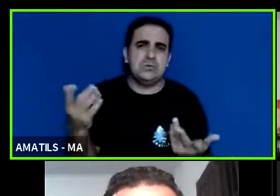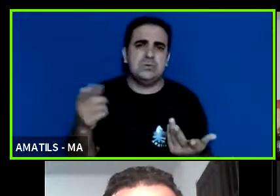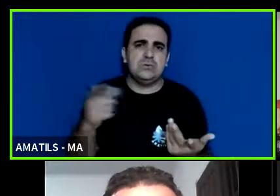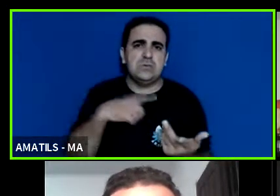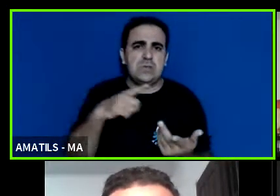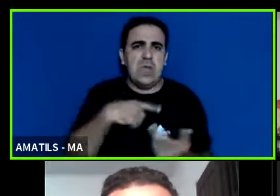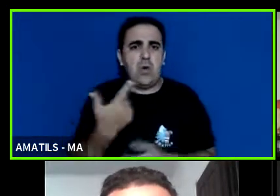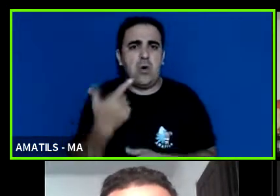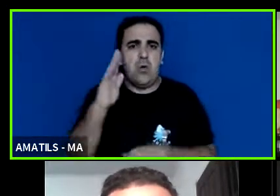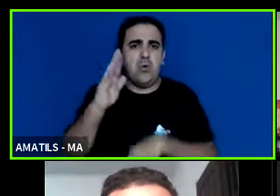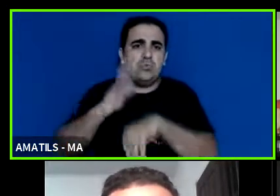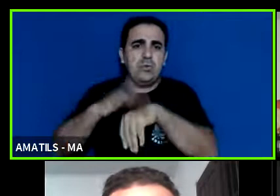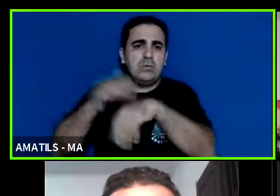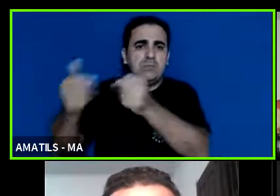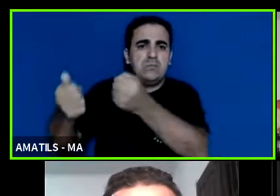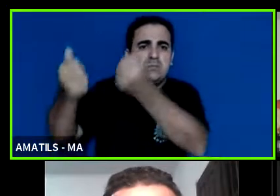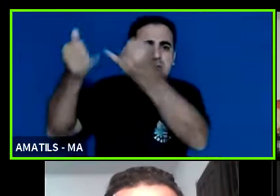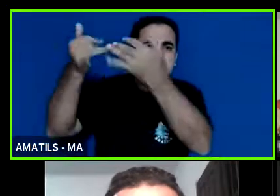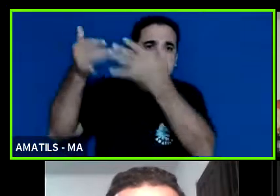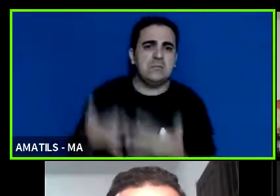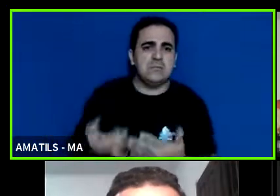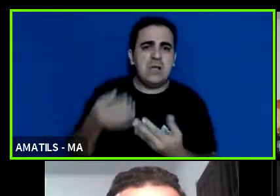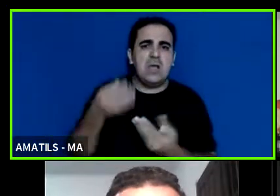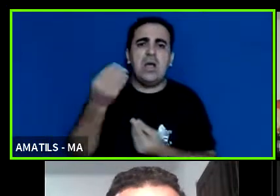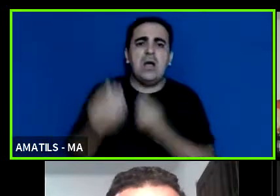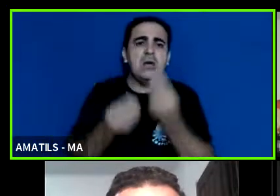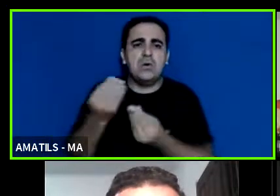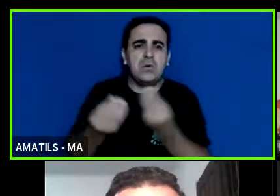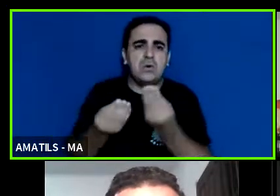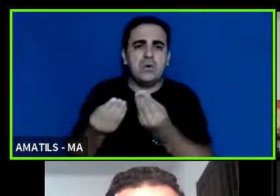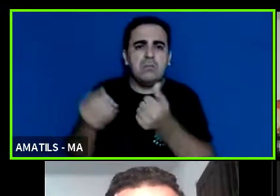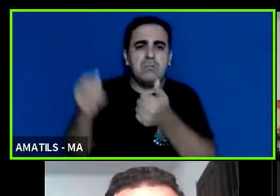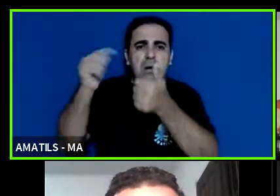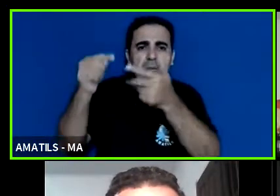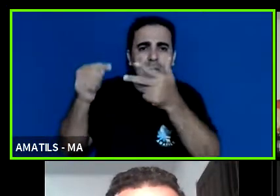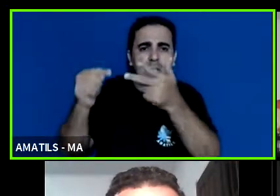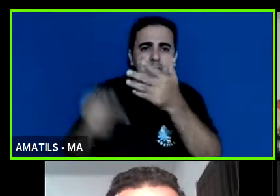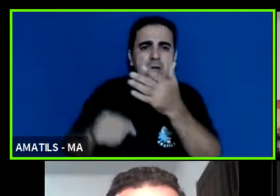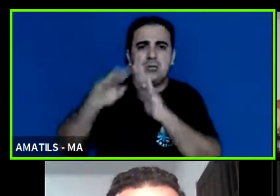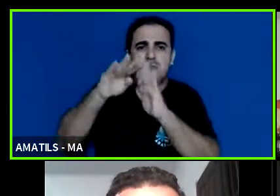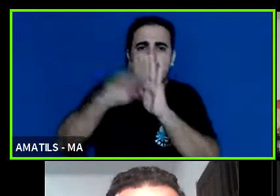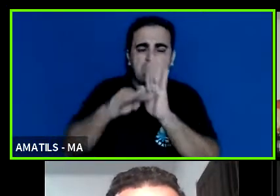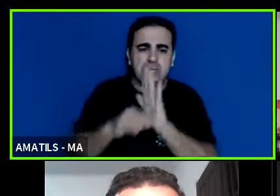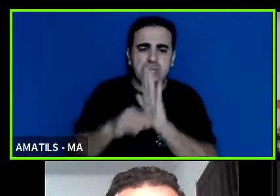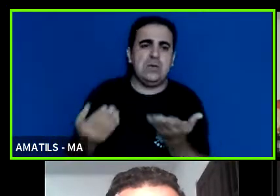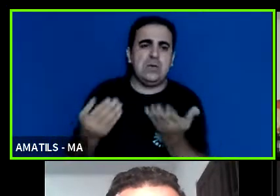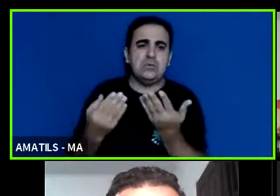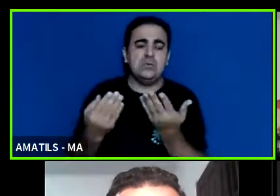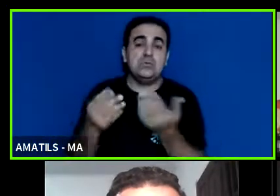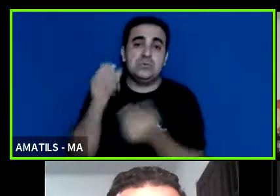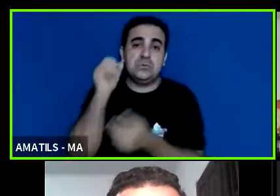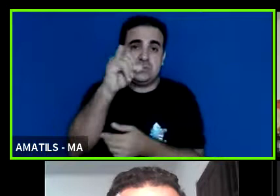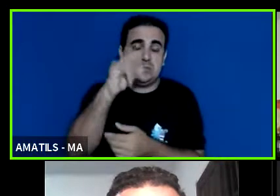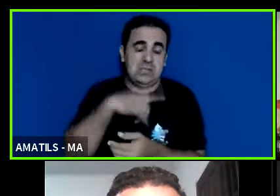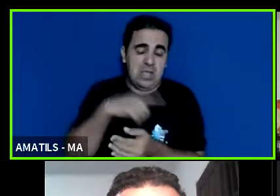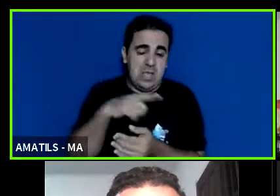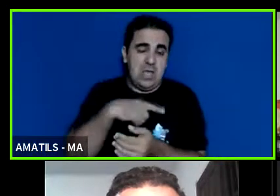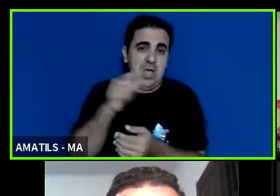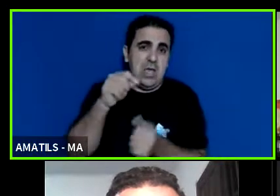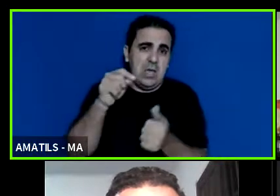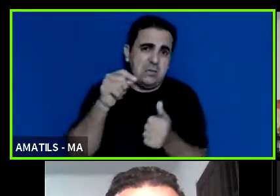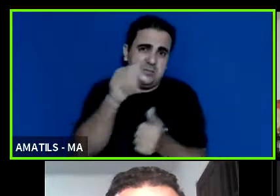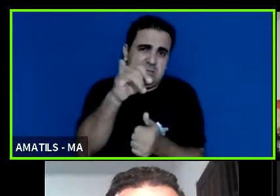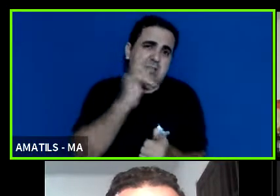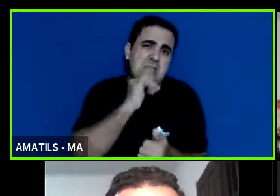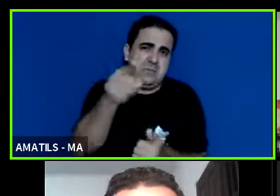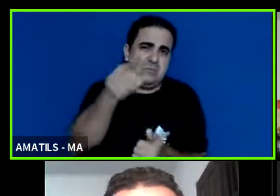outro momento para explicar mesmo a dinâmica do próprio projeto se está indo no caminho se é mais ou menos assim até